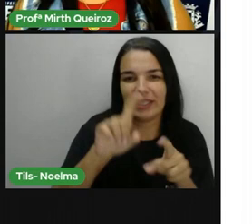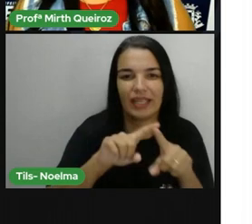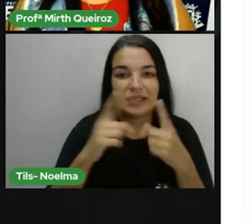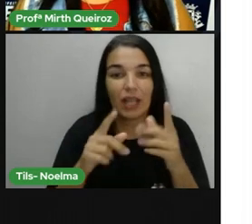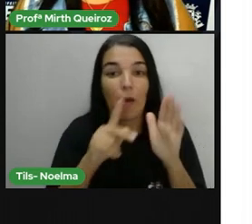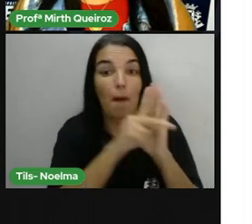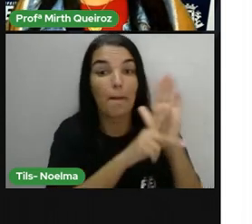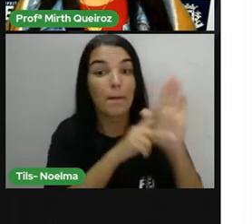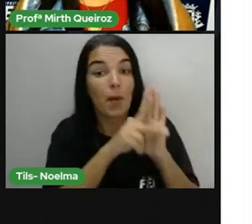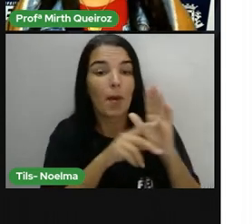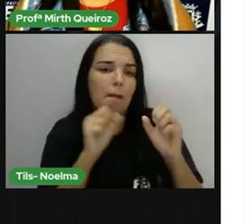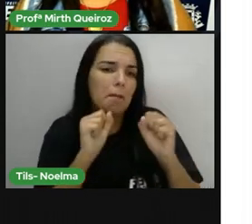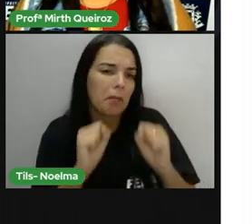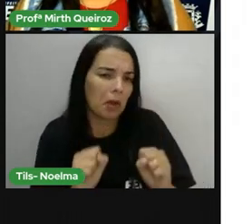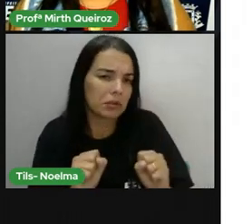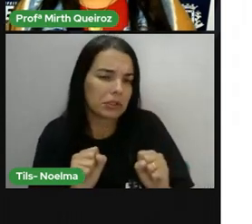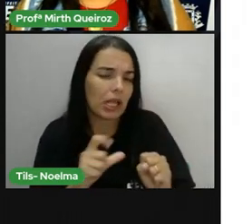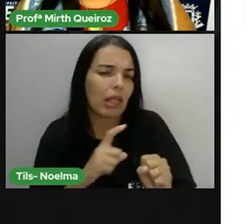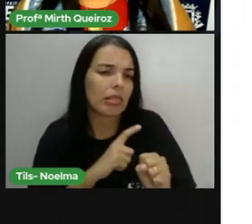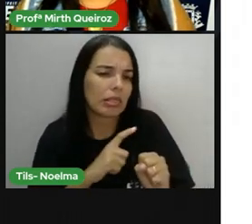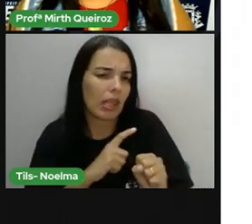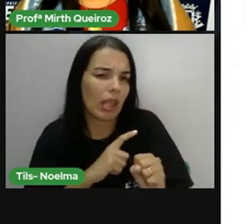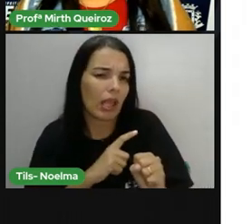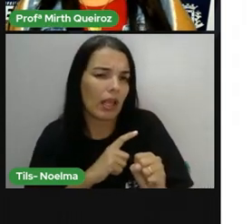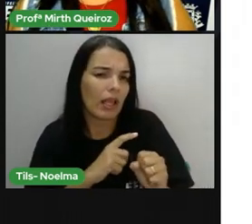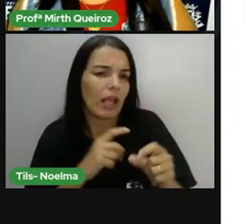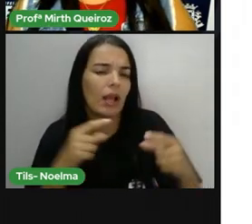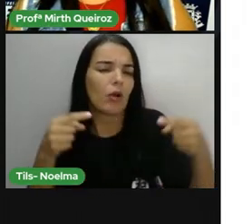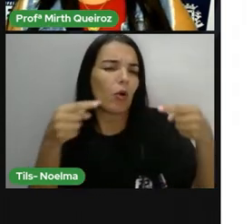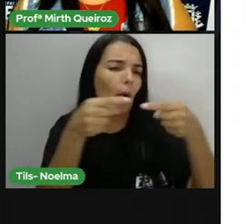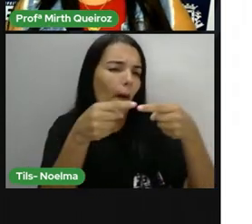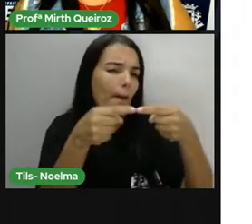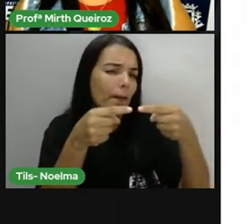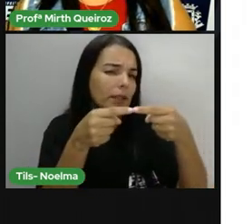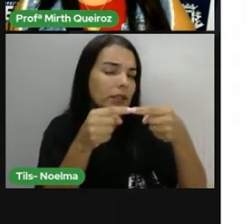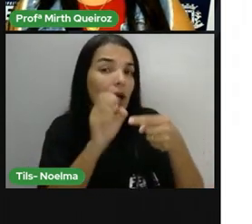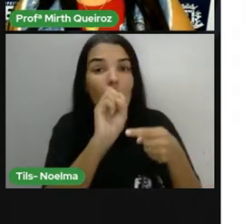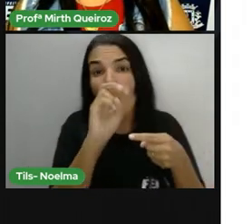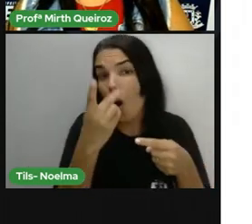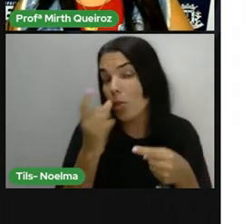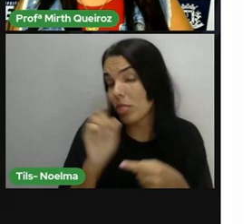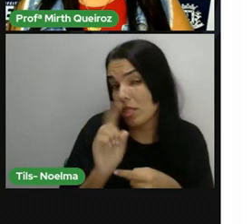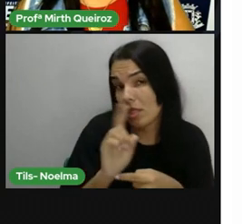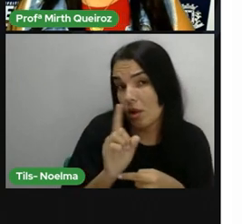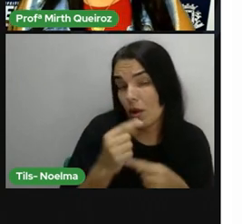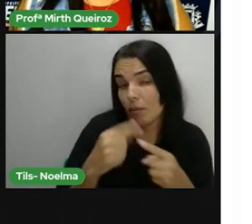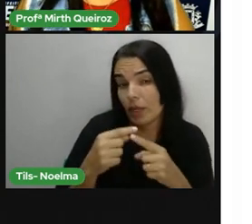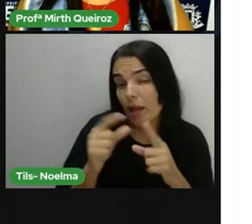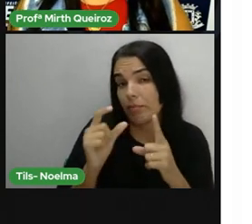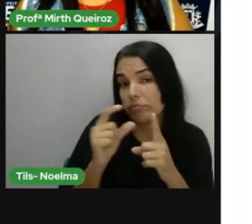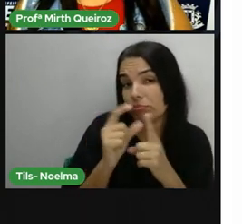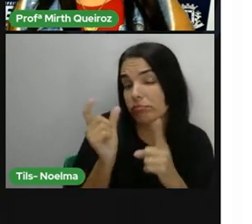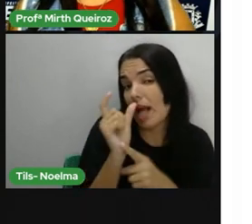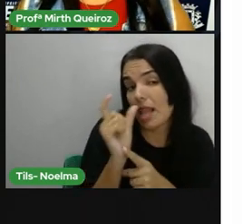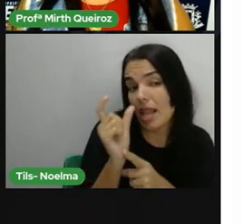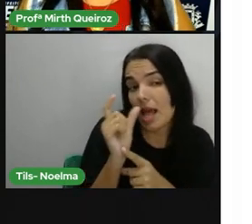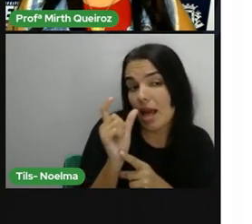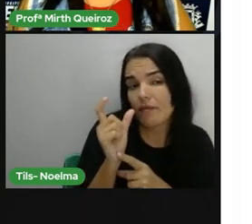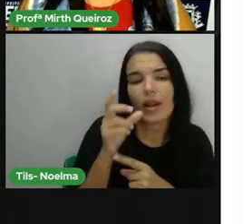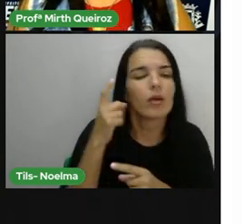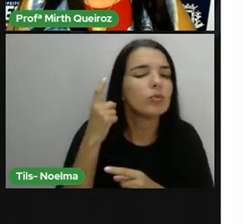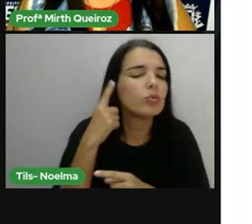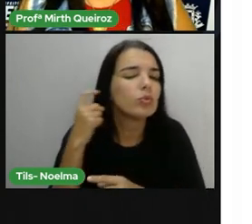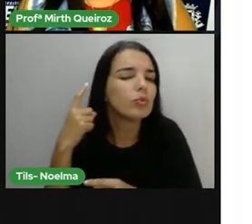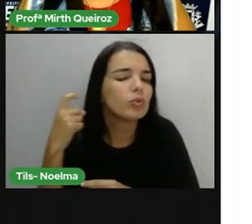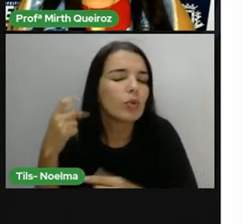podem ou não apresentar rimas. Que são palavras com sons semelhantes. Lembrando